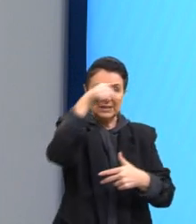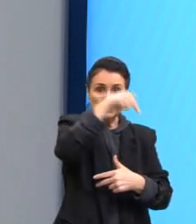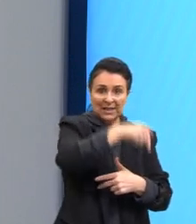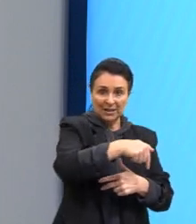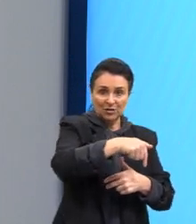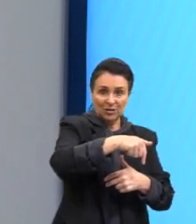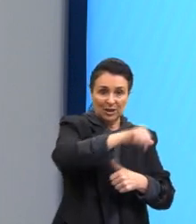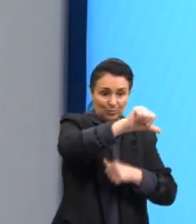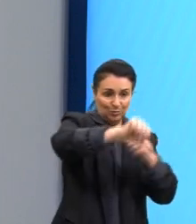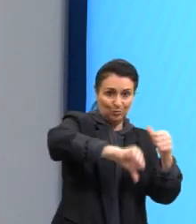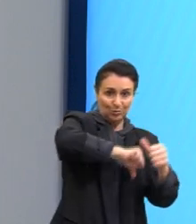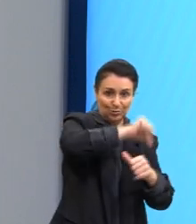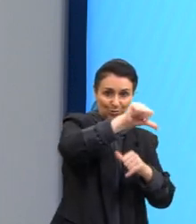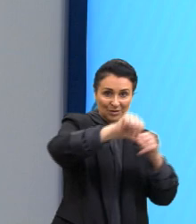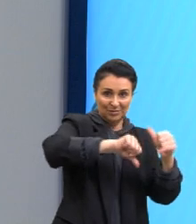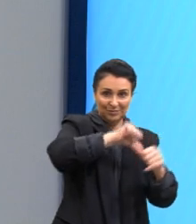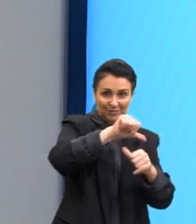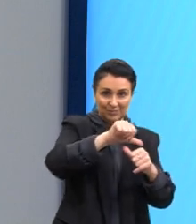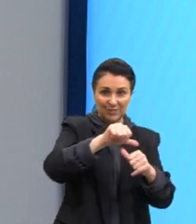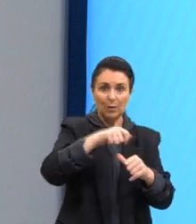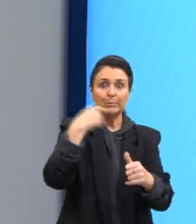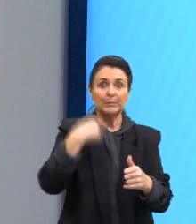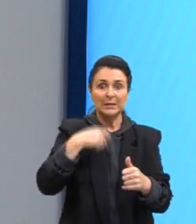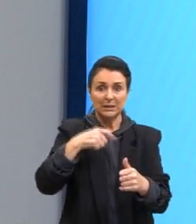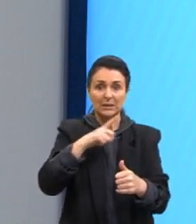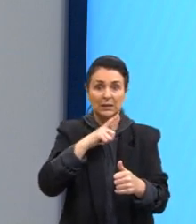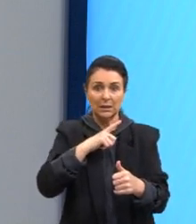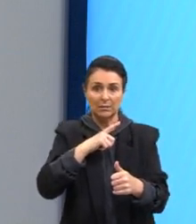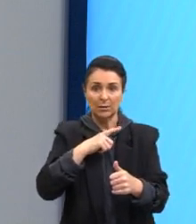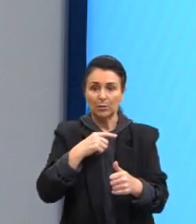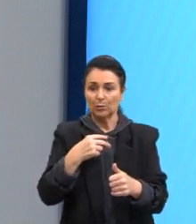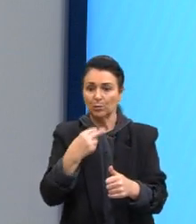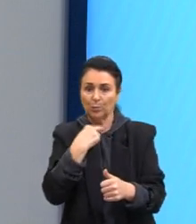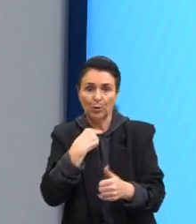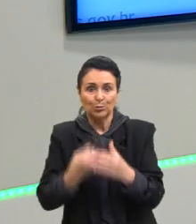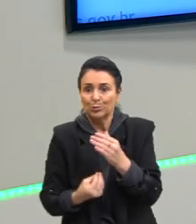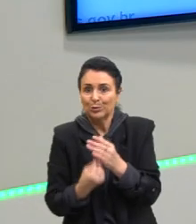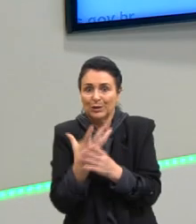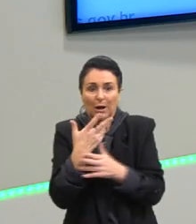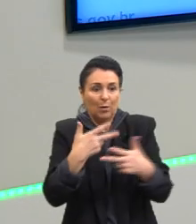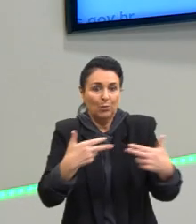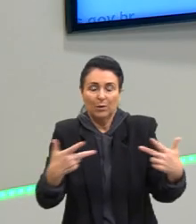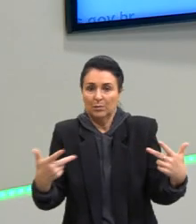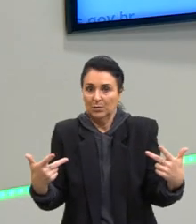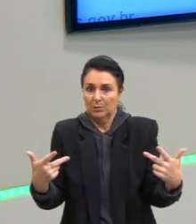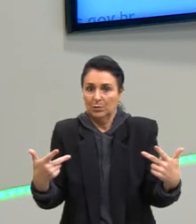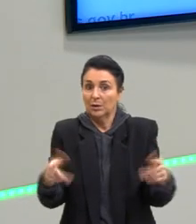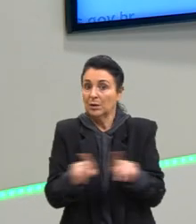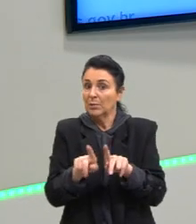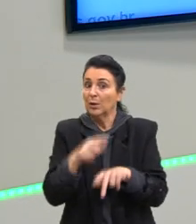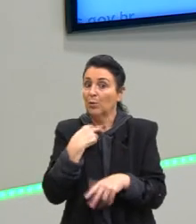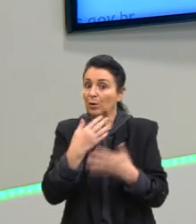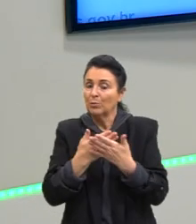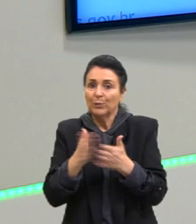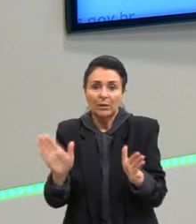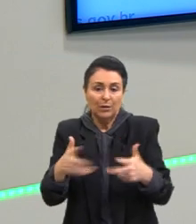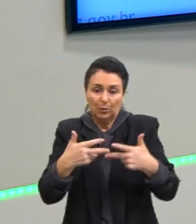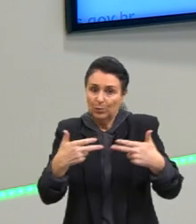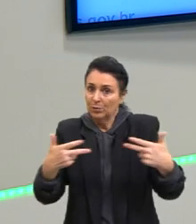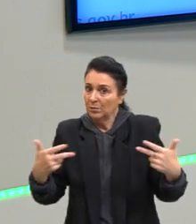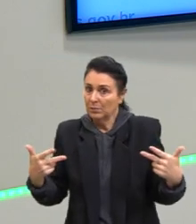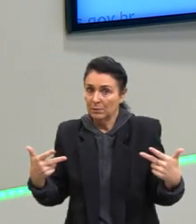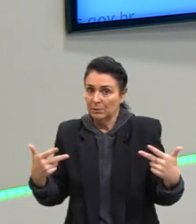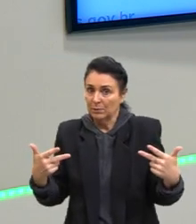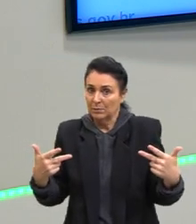eu sou obrigada a ter no lado dos produtos. Eu não posso criar um elemento e nem perder nenhum elemento aqui no meio do caminho. Eu preciso ter os mesmos.